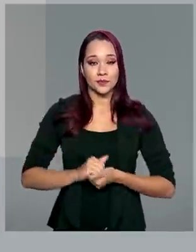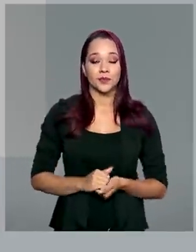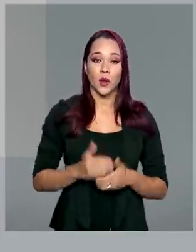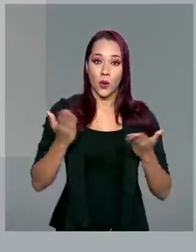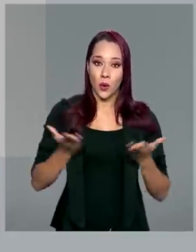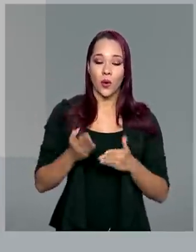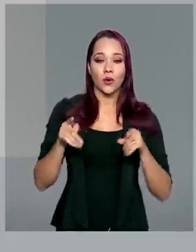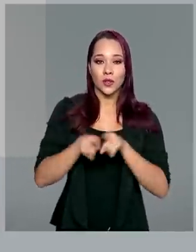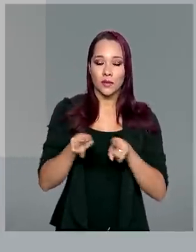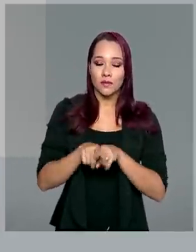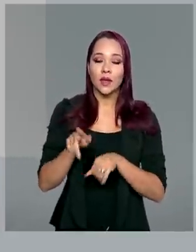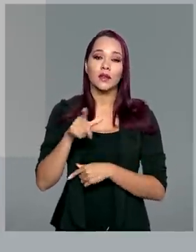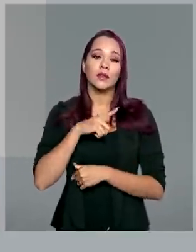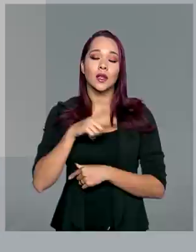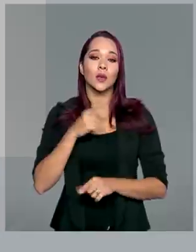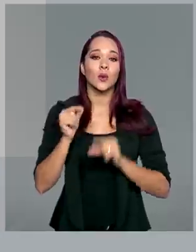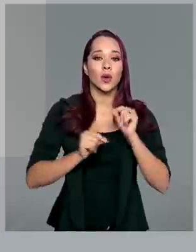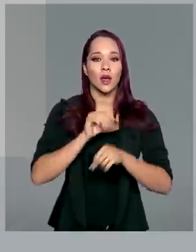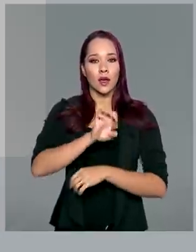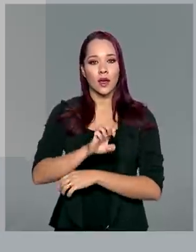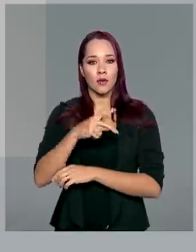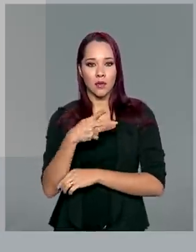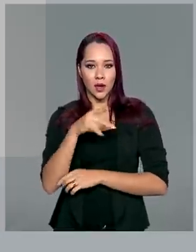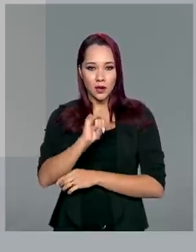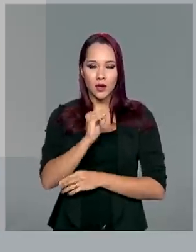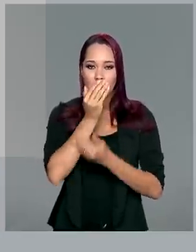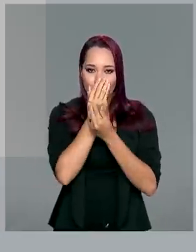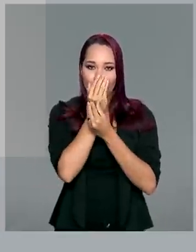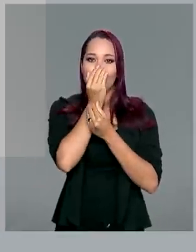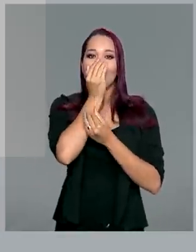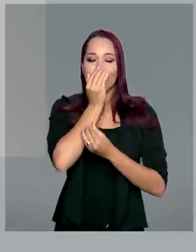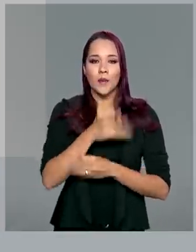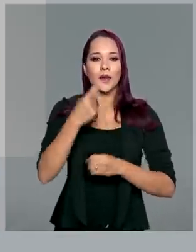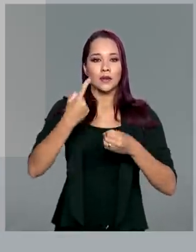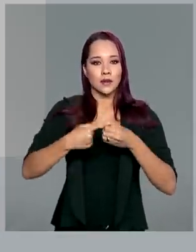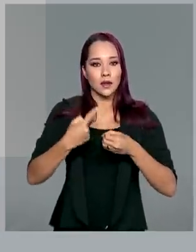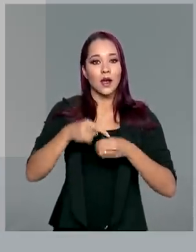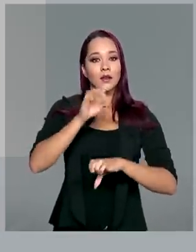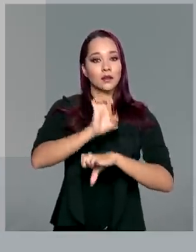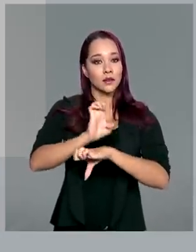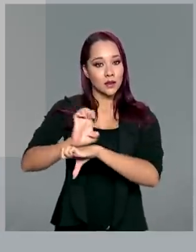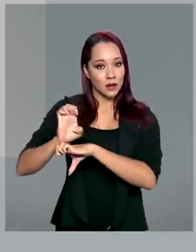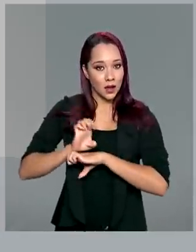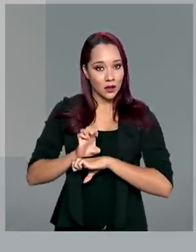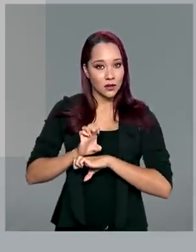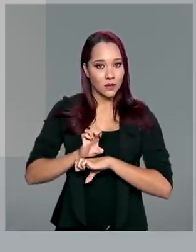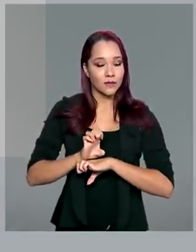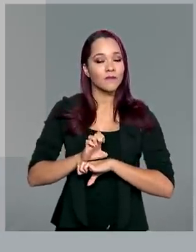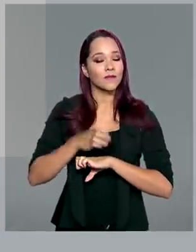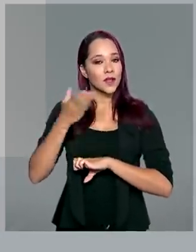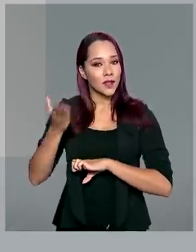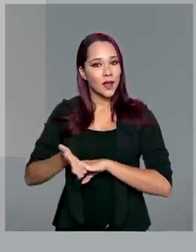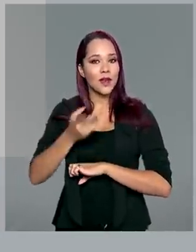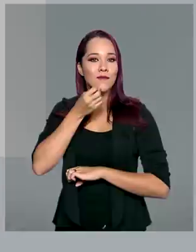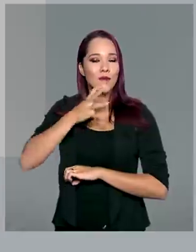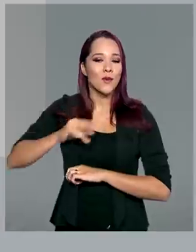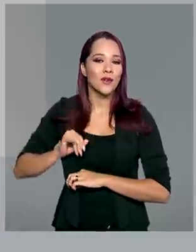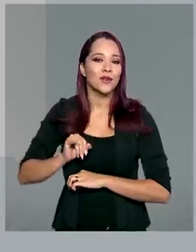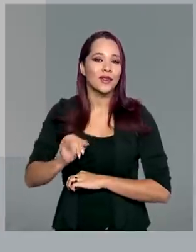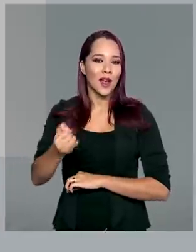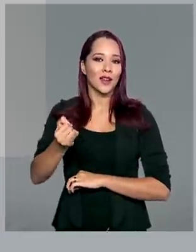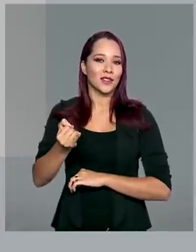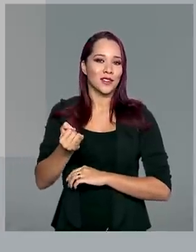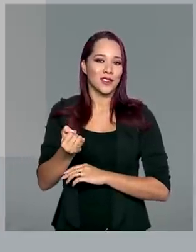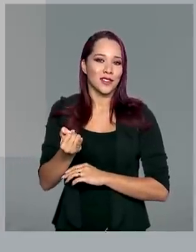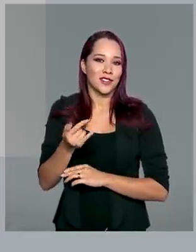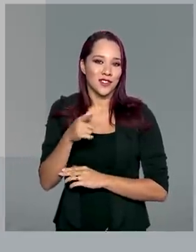também está trazendo EPIs e respiradores para a cidade e para o Estado. E é uma oportunidade, mais uma vez, de